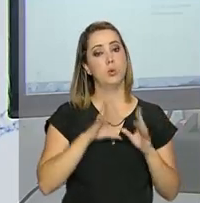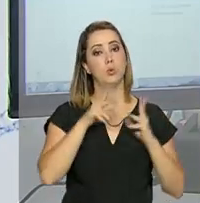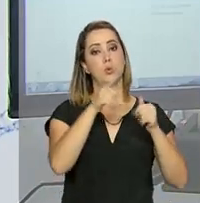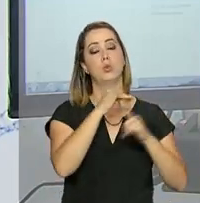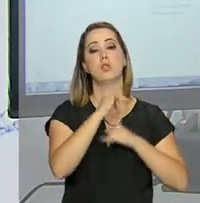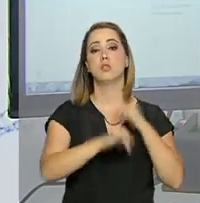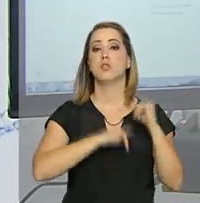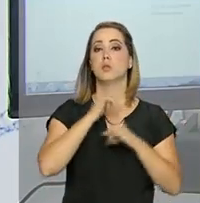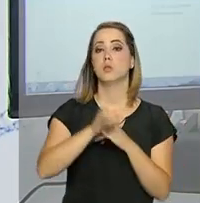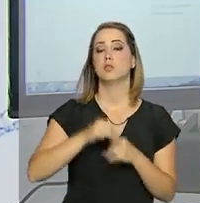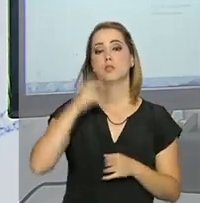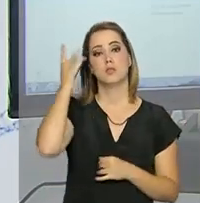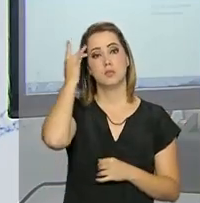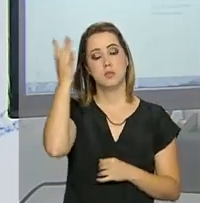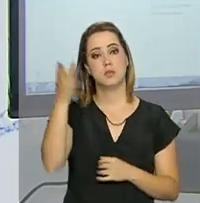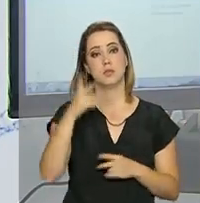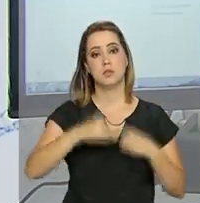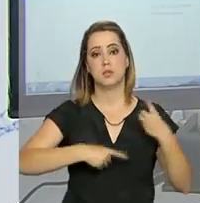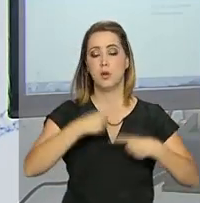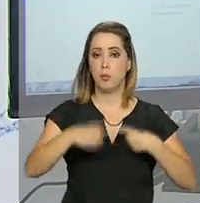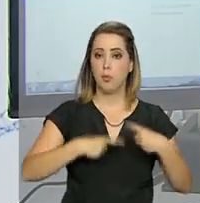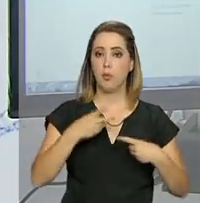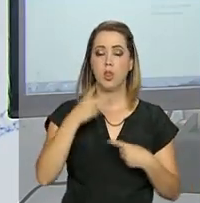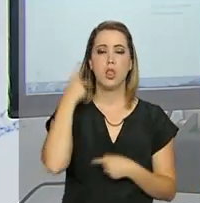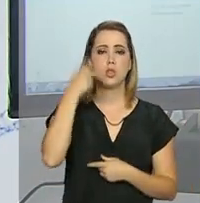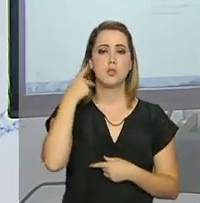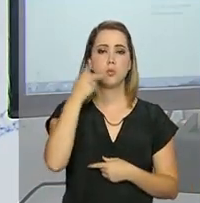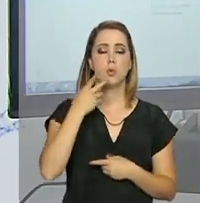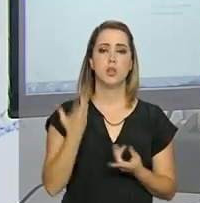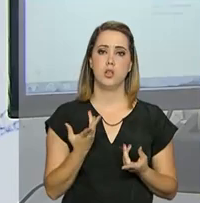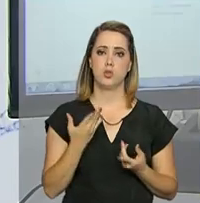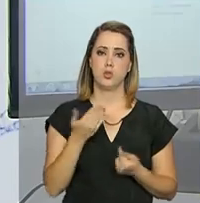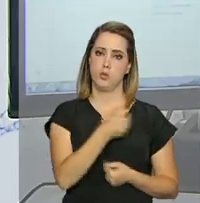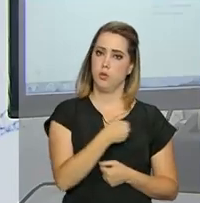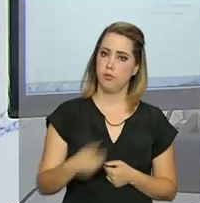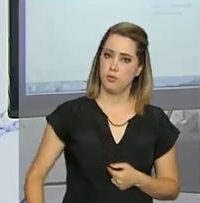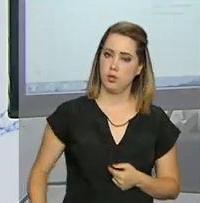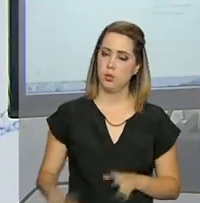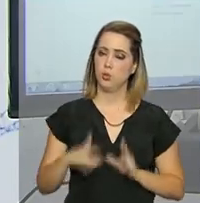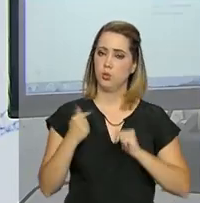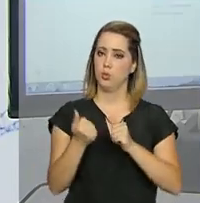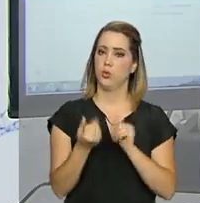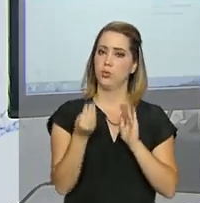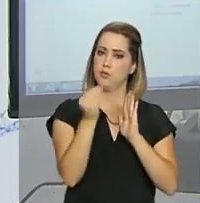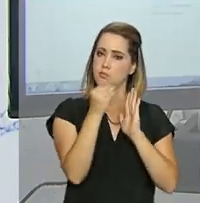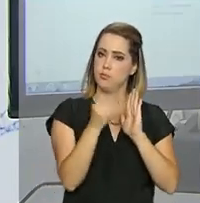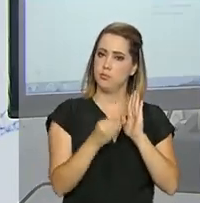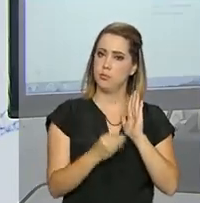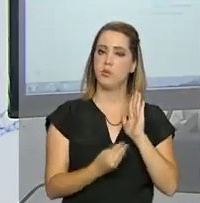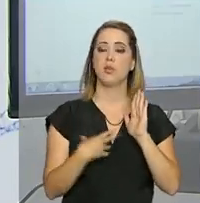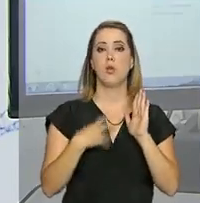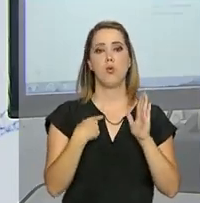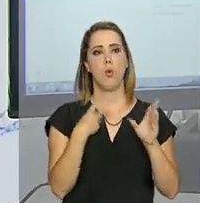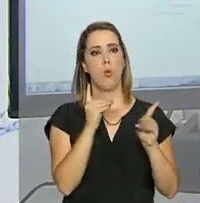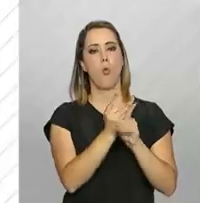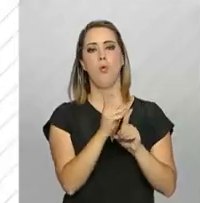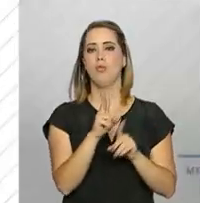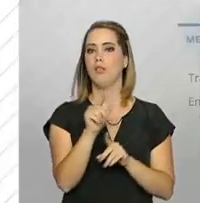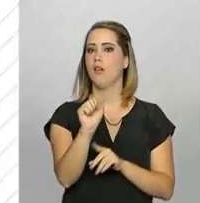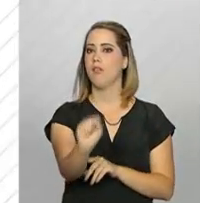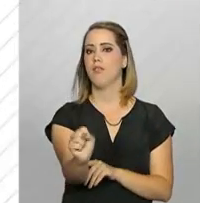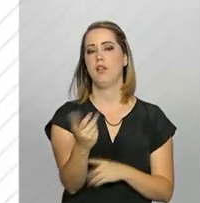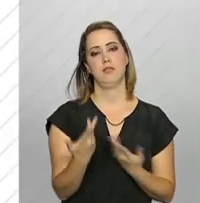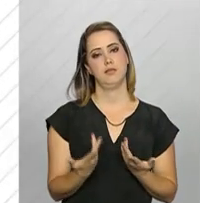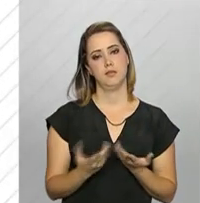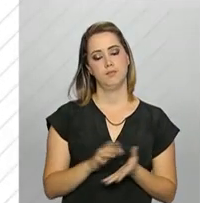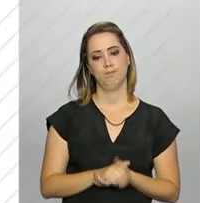facilitar a ele nas políticas públicas. Então, esse conjunto de informações vai ajudá-lo a encontrar vagas. Só